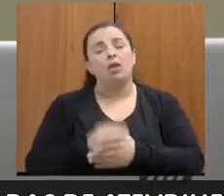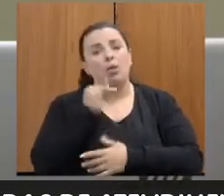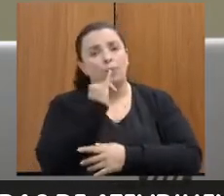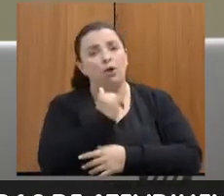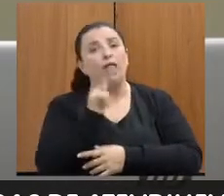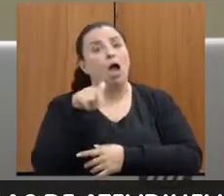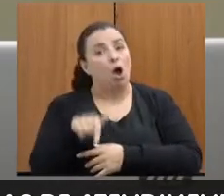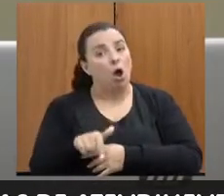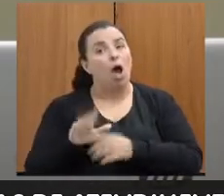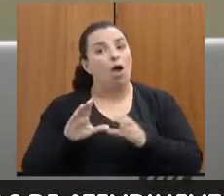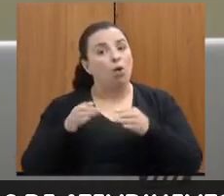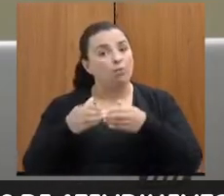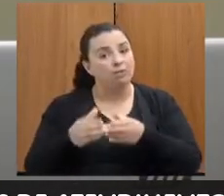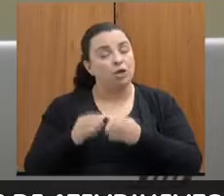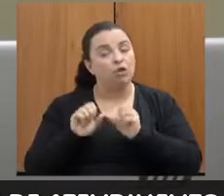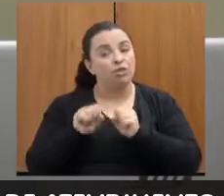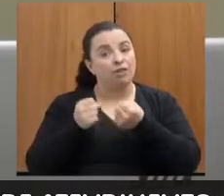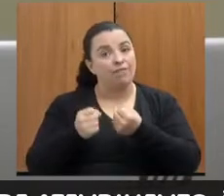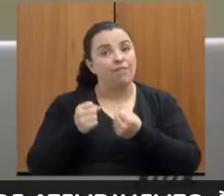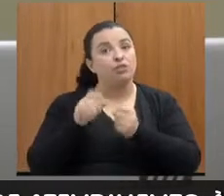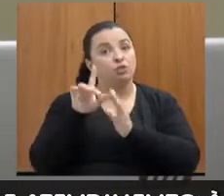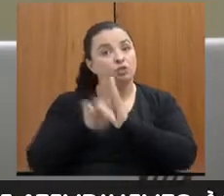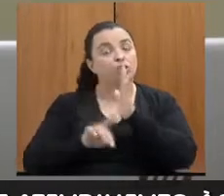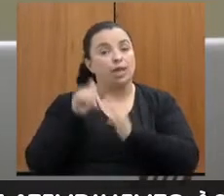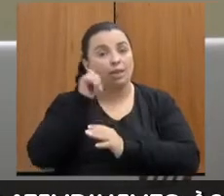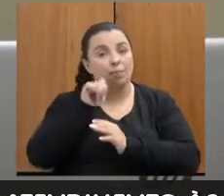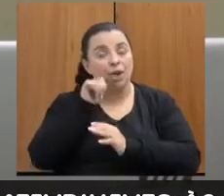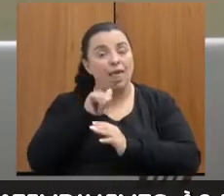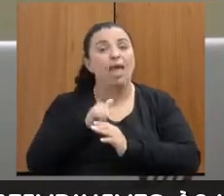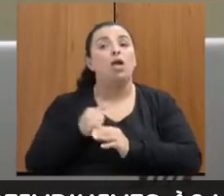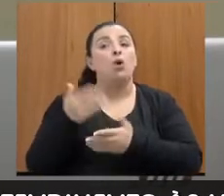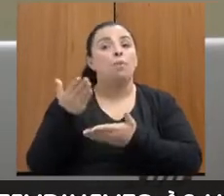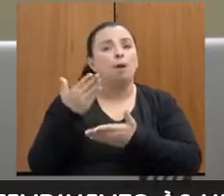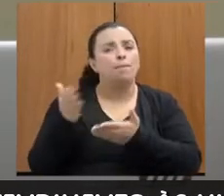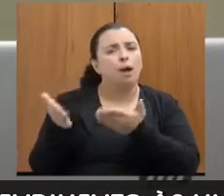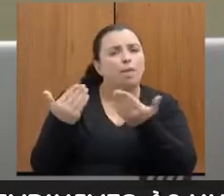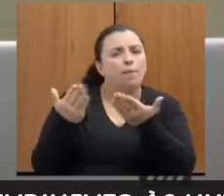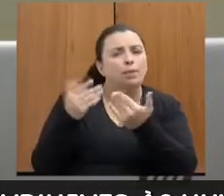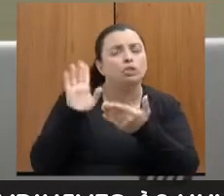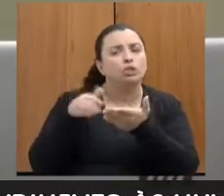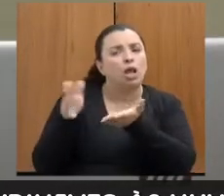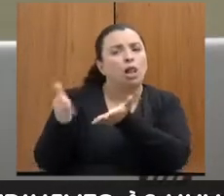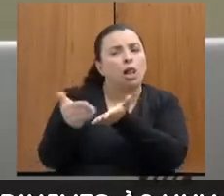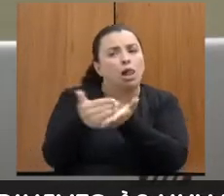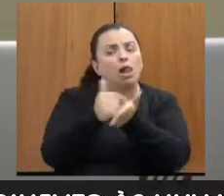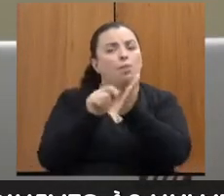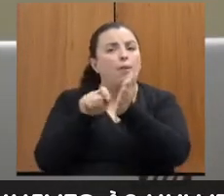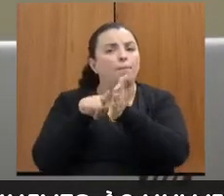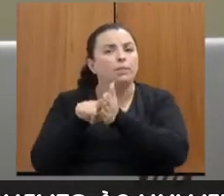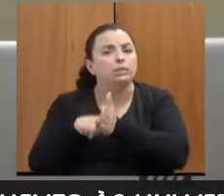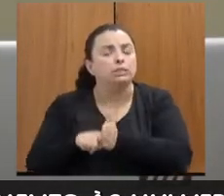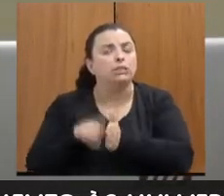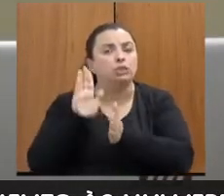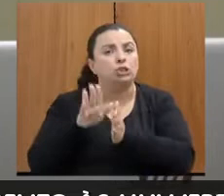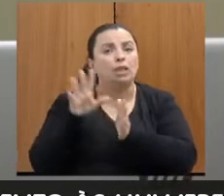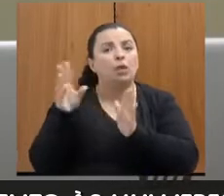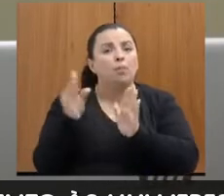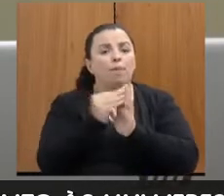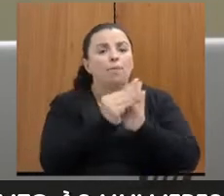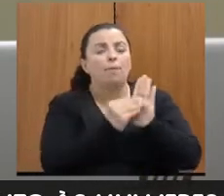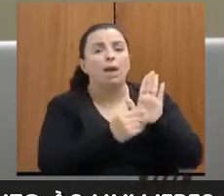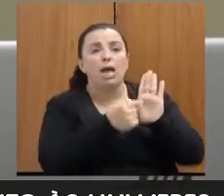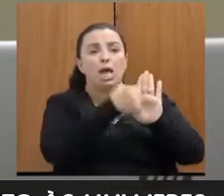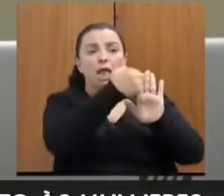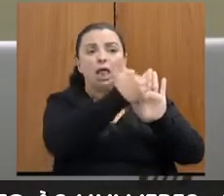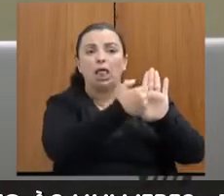ampla e está aqui esses e esses e esses elementos que precisam ser tratados e que precisam ser de fato